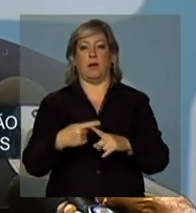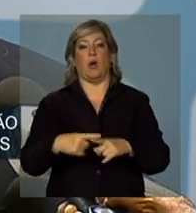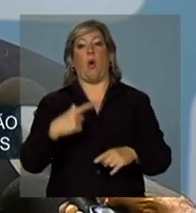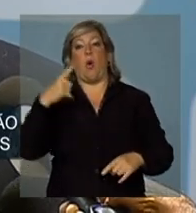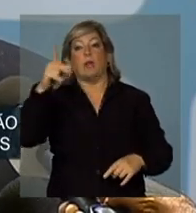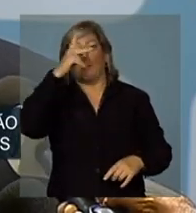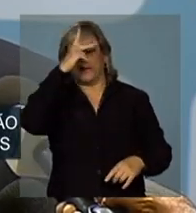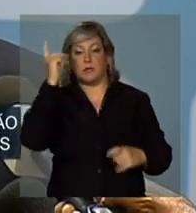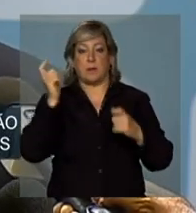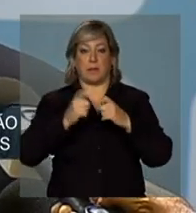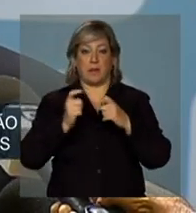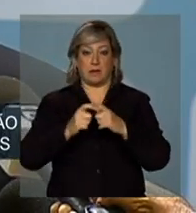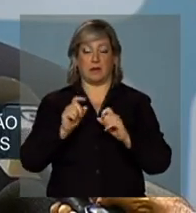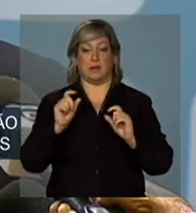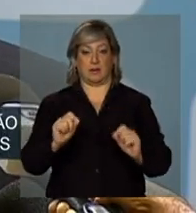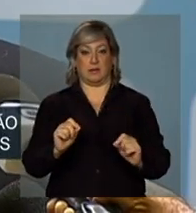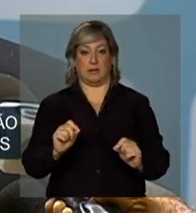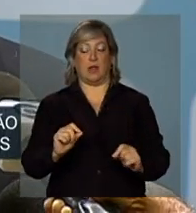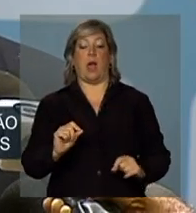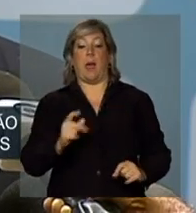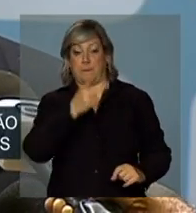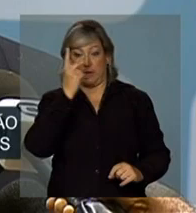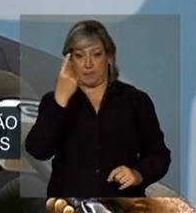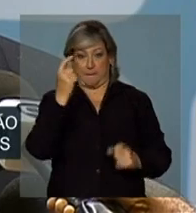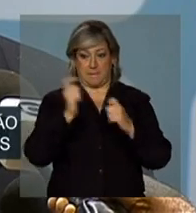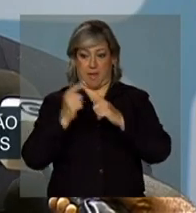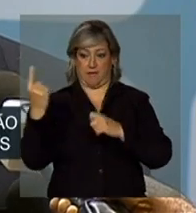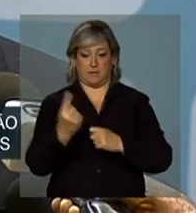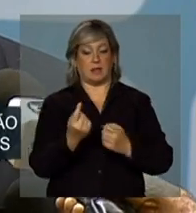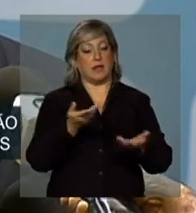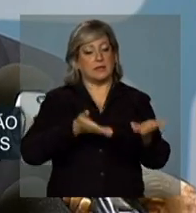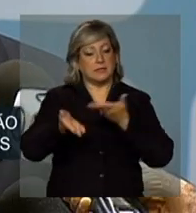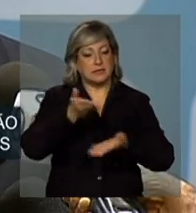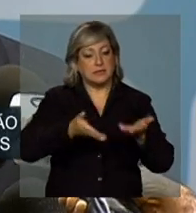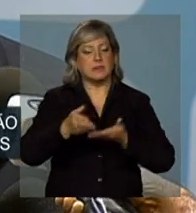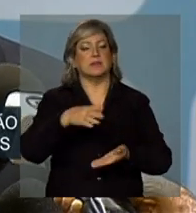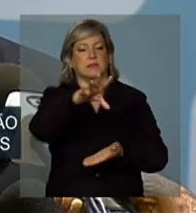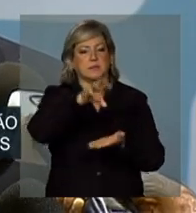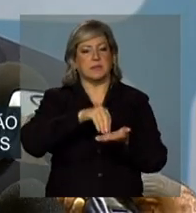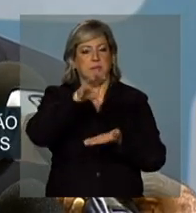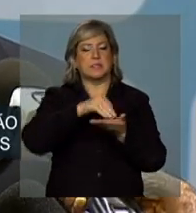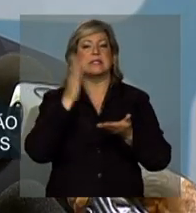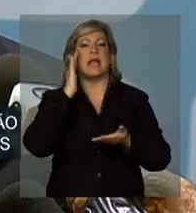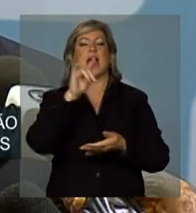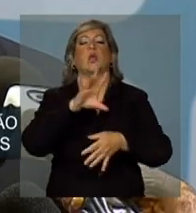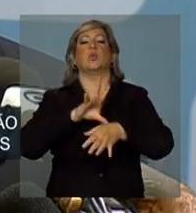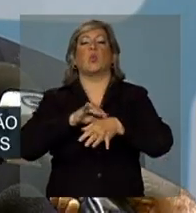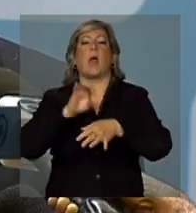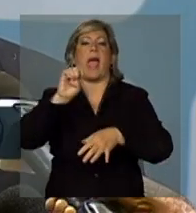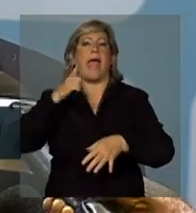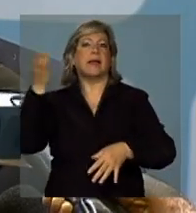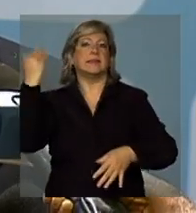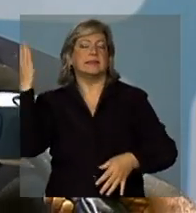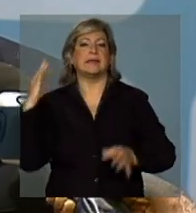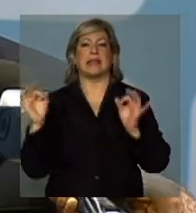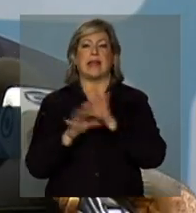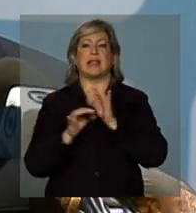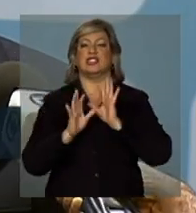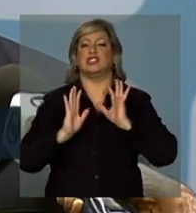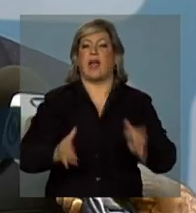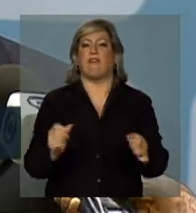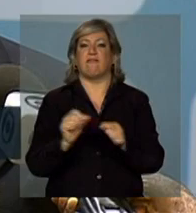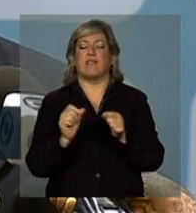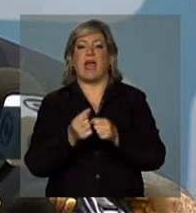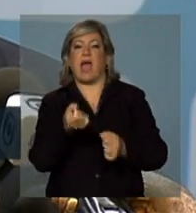profissional. Então, quando um profissional atende a pessoa nessa unidade de base de saúde, ele sabe quais são as doenças que ele já teve, quais são os tratamentos que ele já